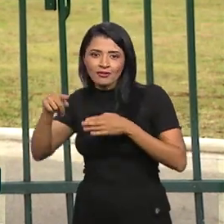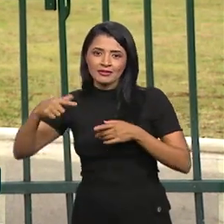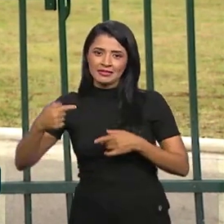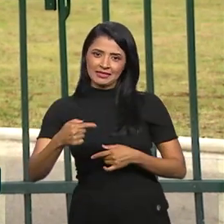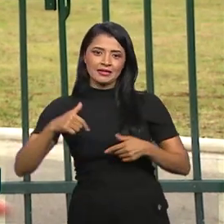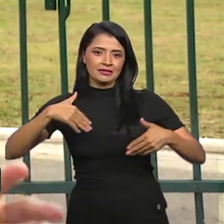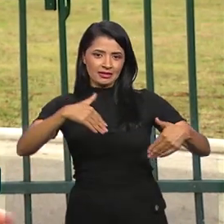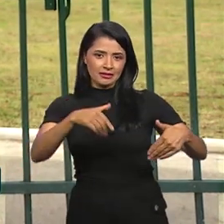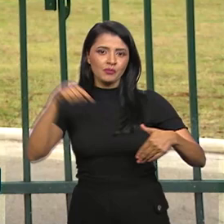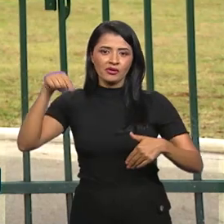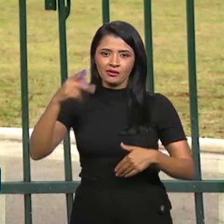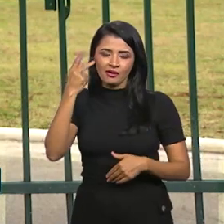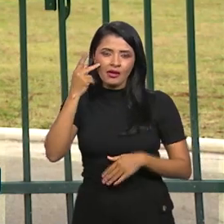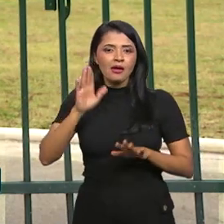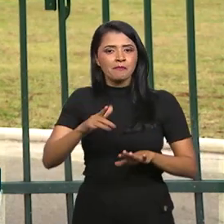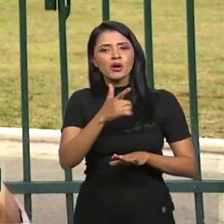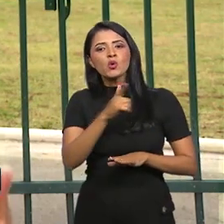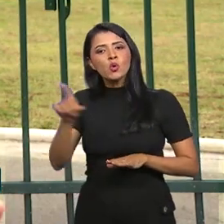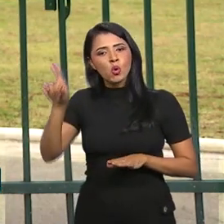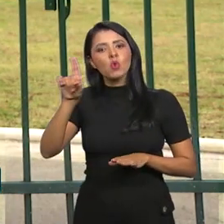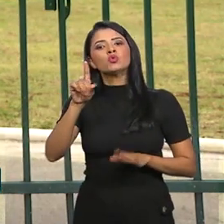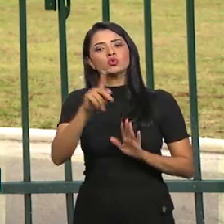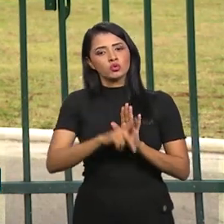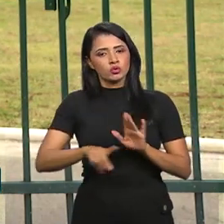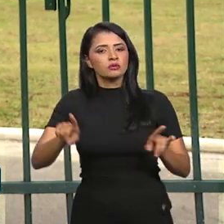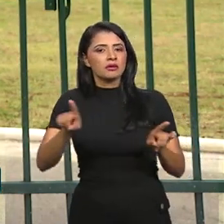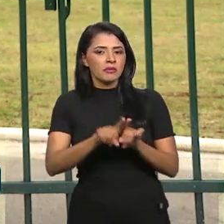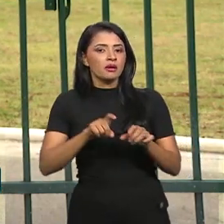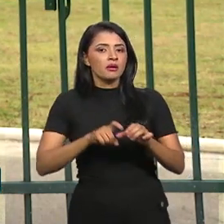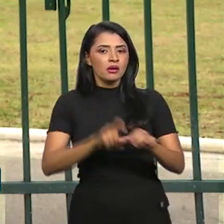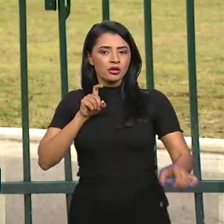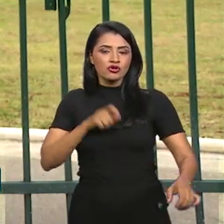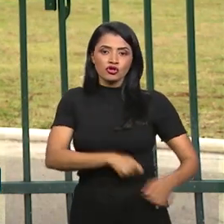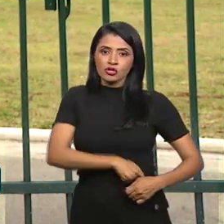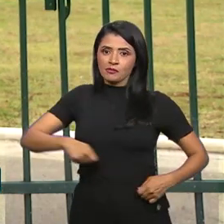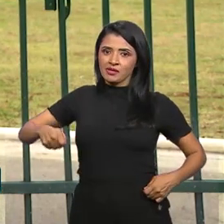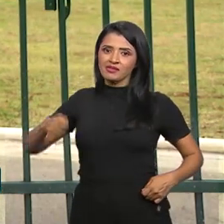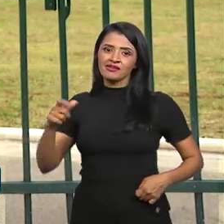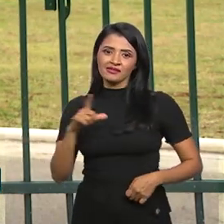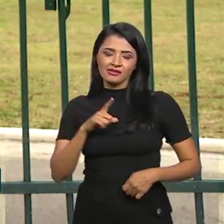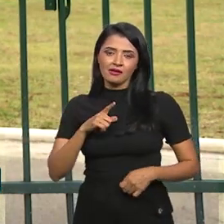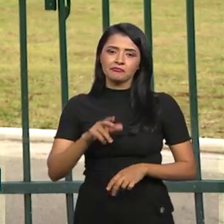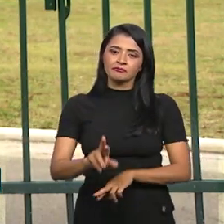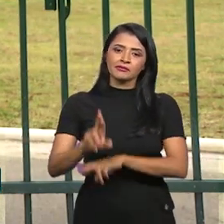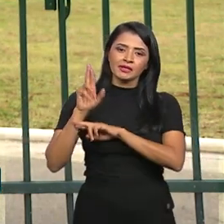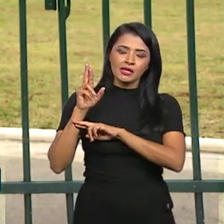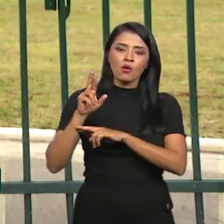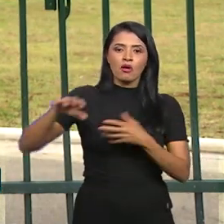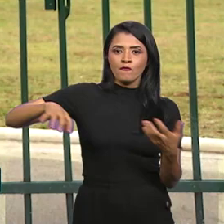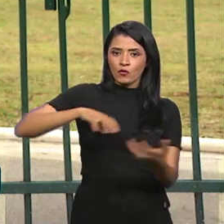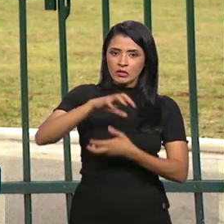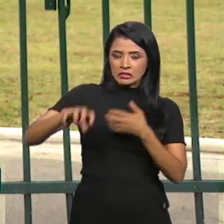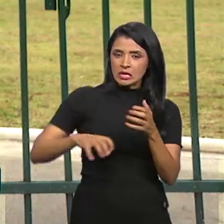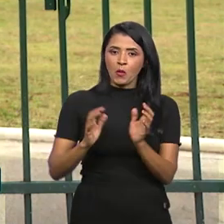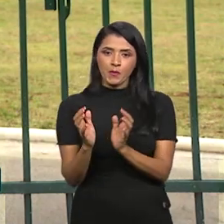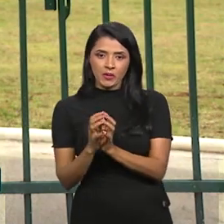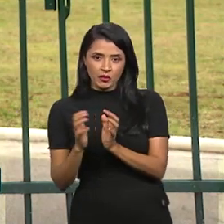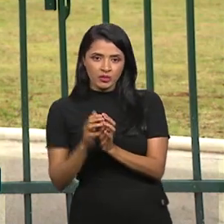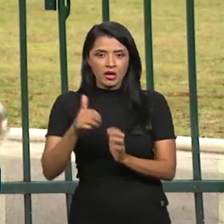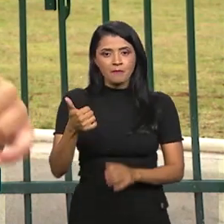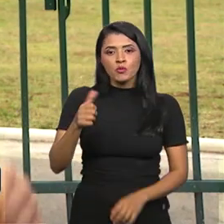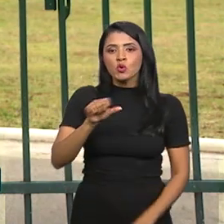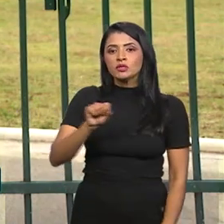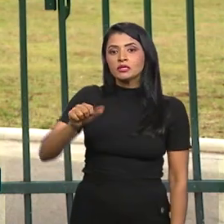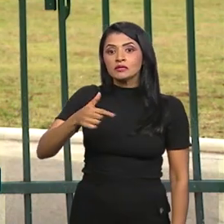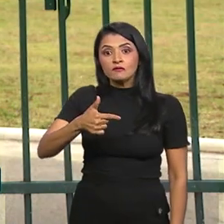setembro. Mas a gente tem também representações de outros projetos de independência. Então a gente tem ali uma representação da Revolução Pernambucana de 1817,